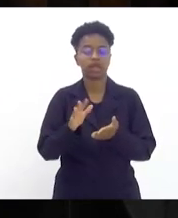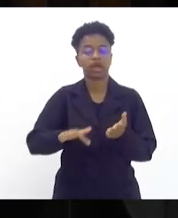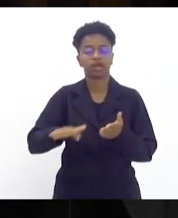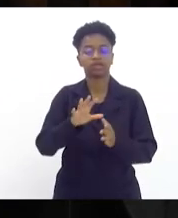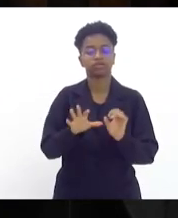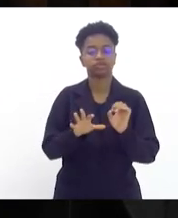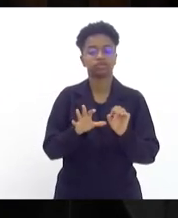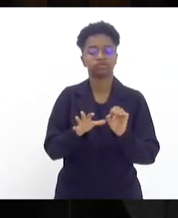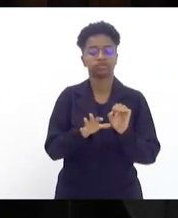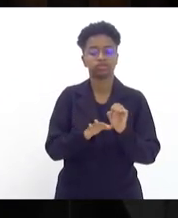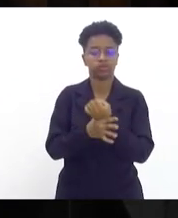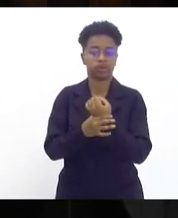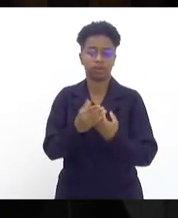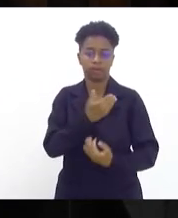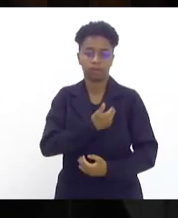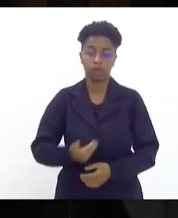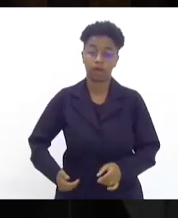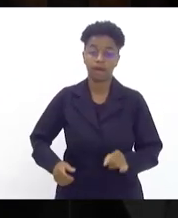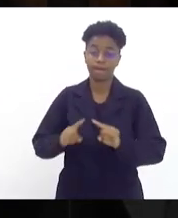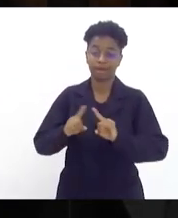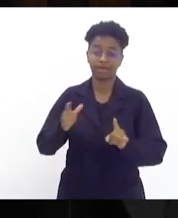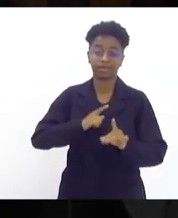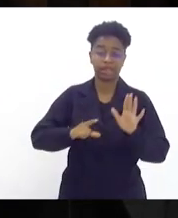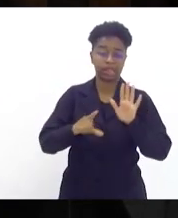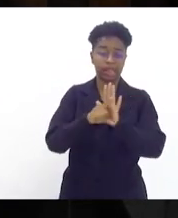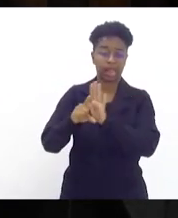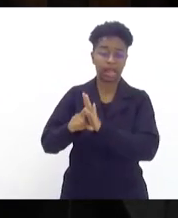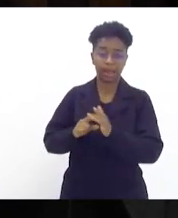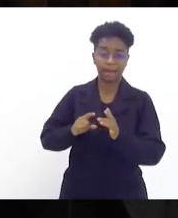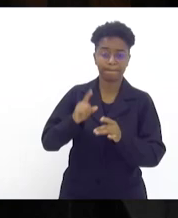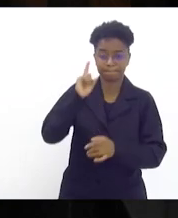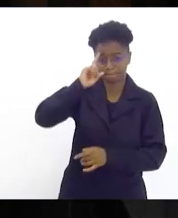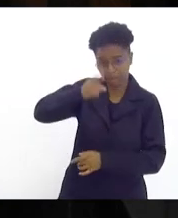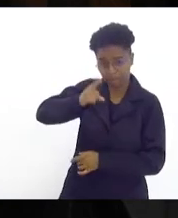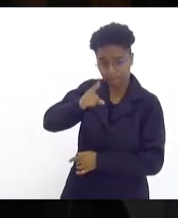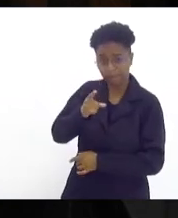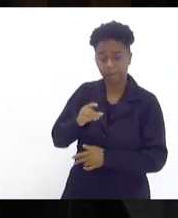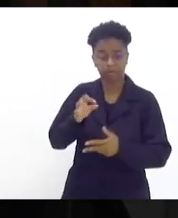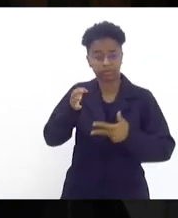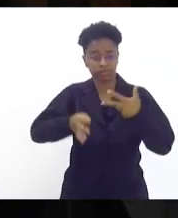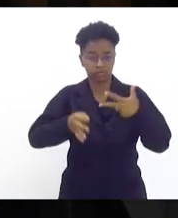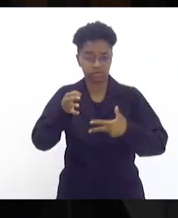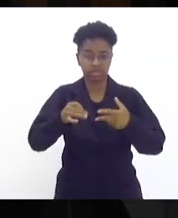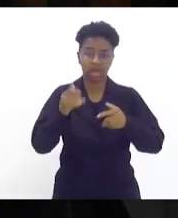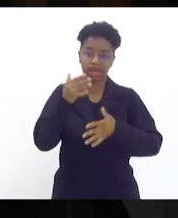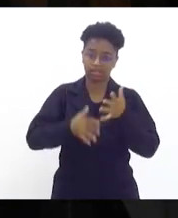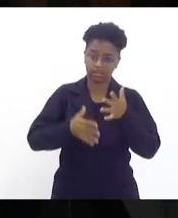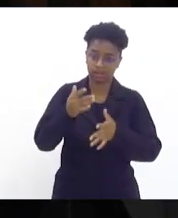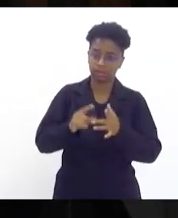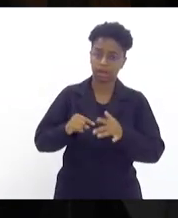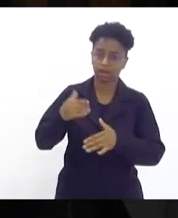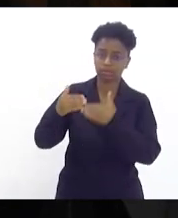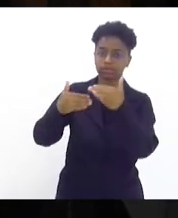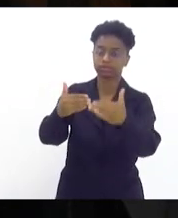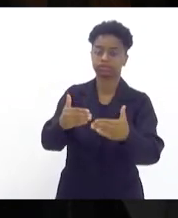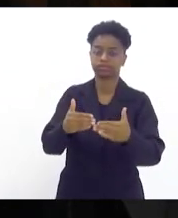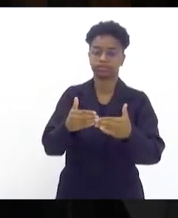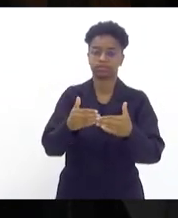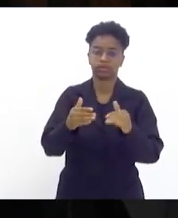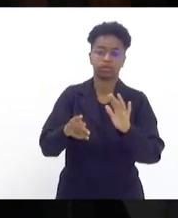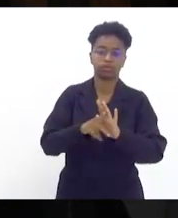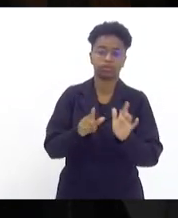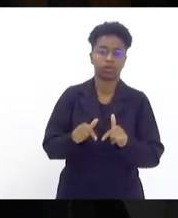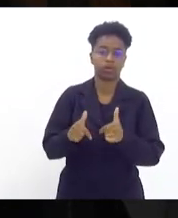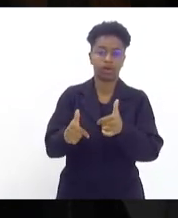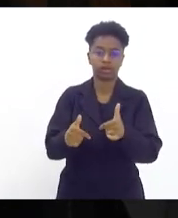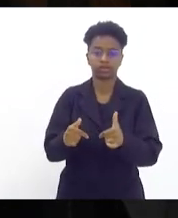mas essas amarras impostas pelo Poder Judiciário têm atrapalhado e muito o desempenho da atividade